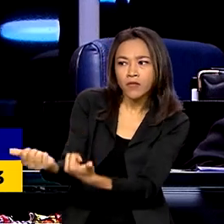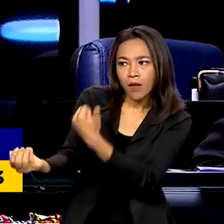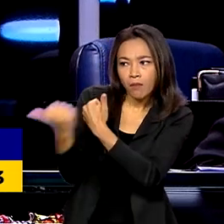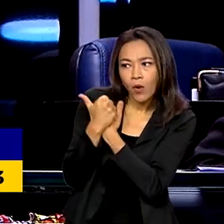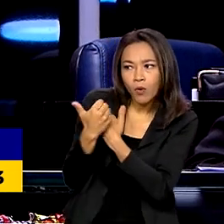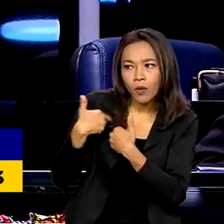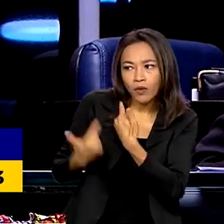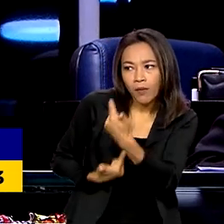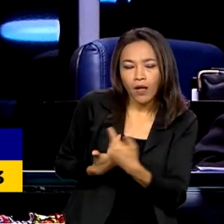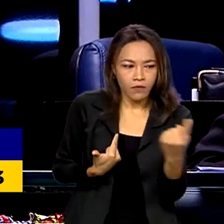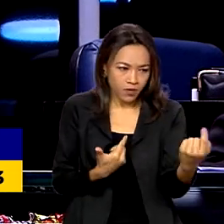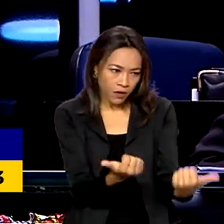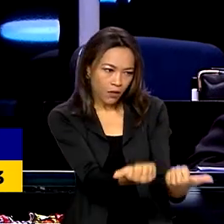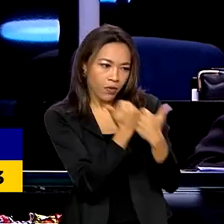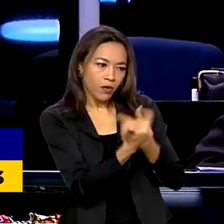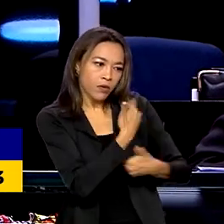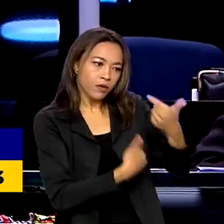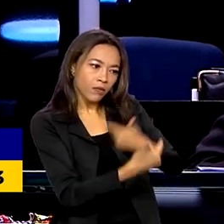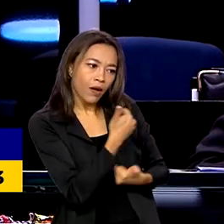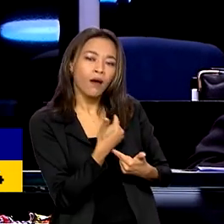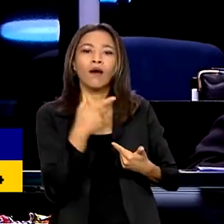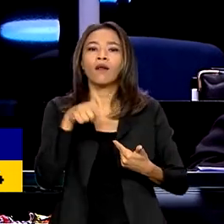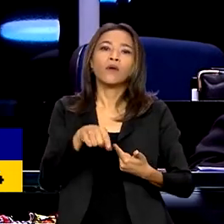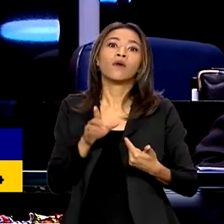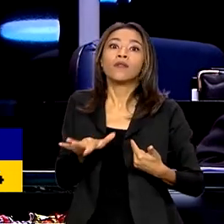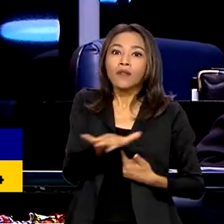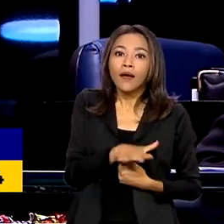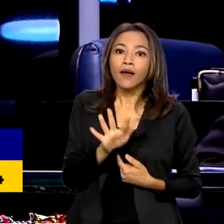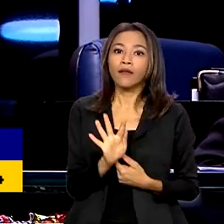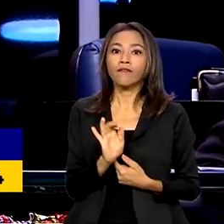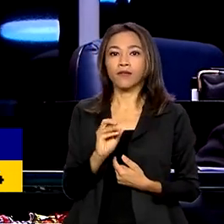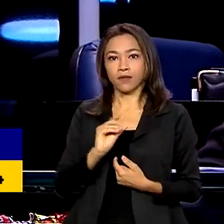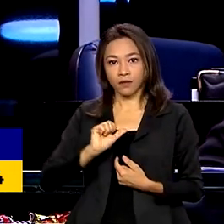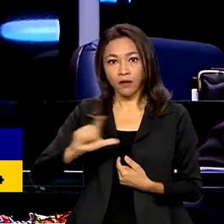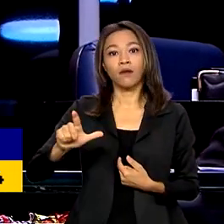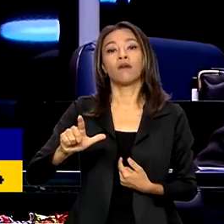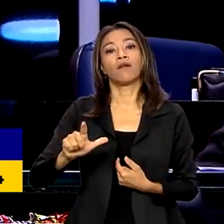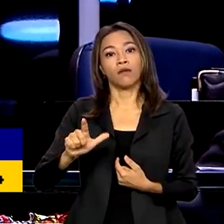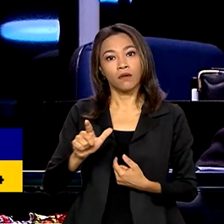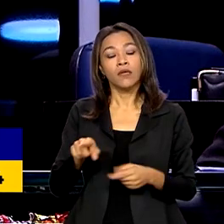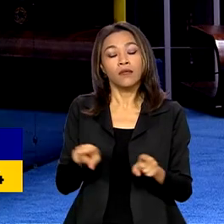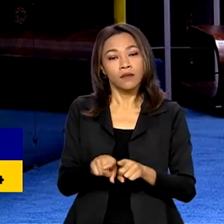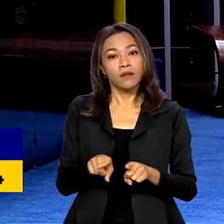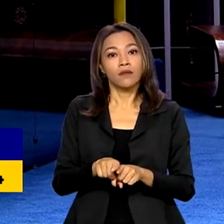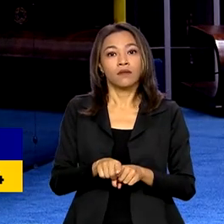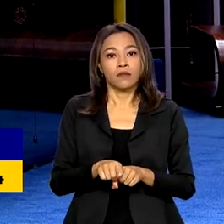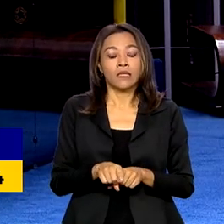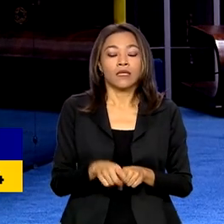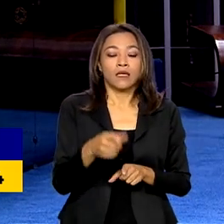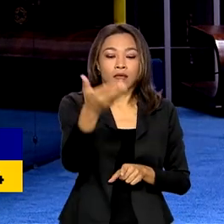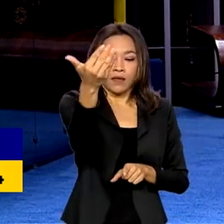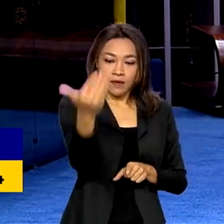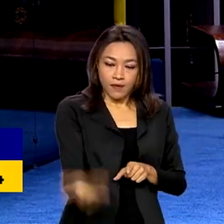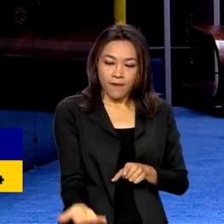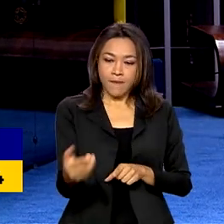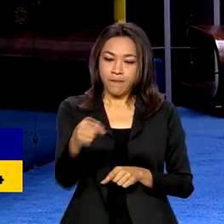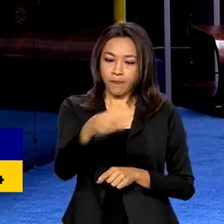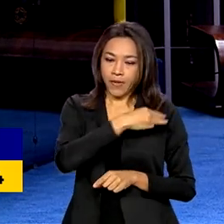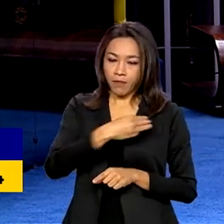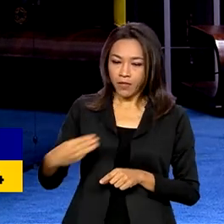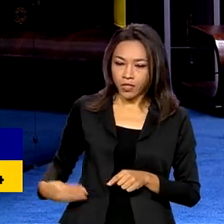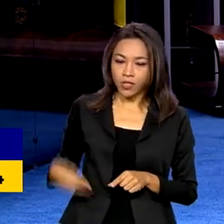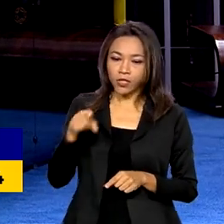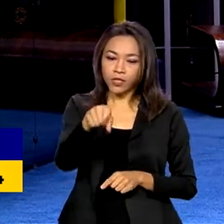o monetário fortalecendo o trabalho do fiscal, o fiscal do monetário e também o prudencial. A ministra do Planejamento e